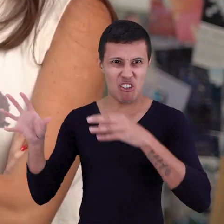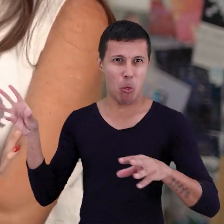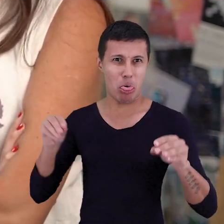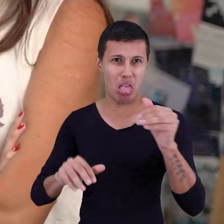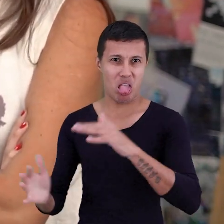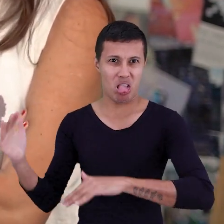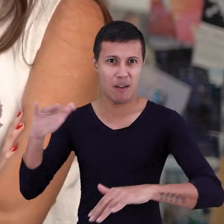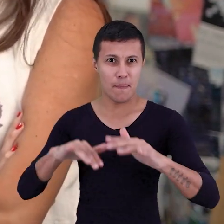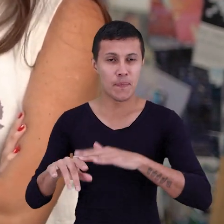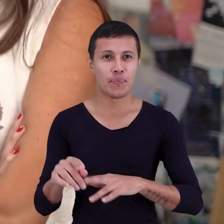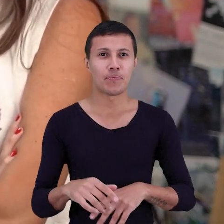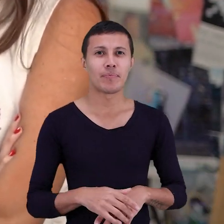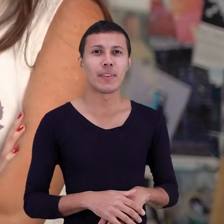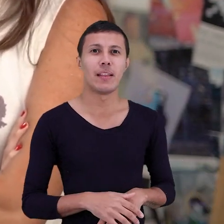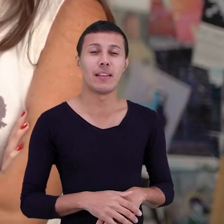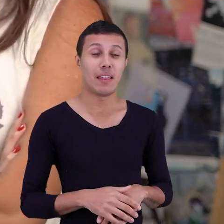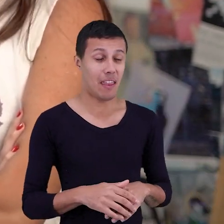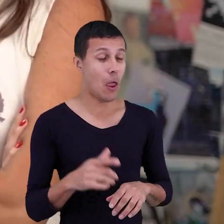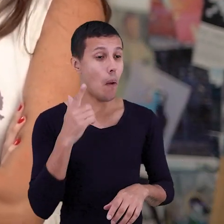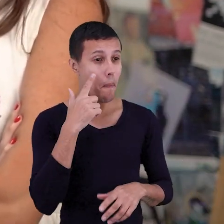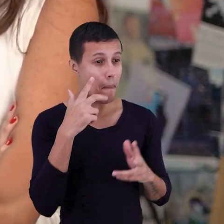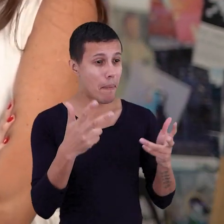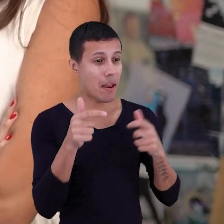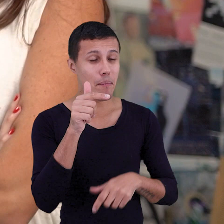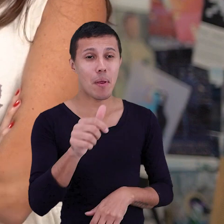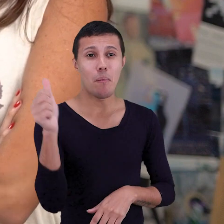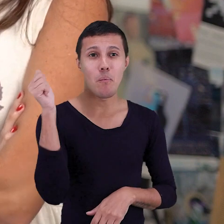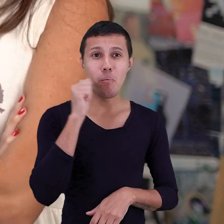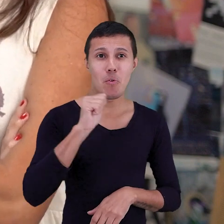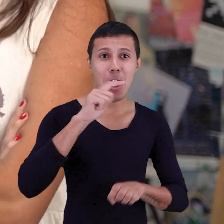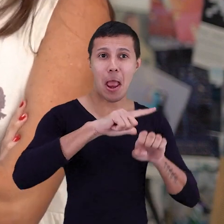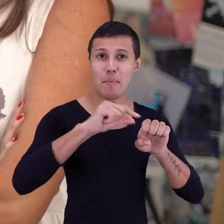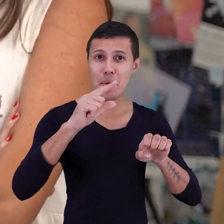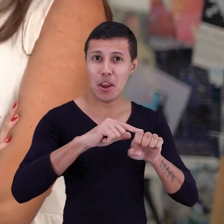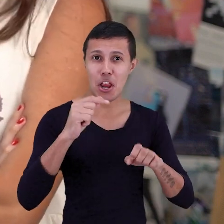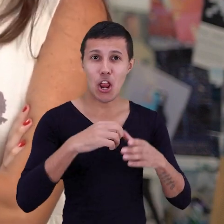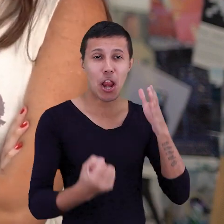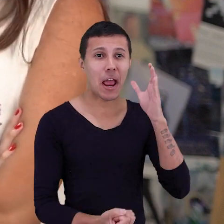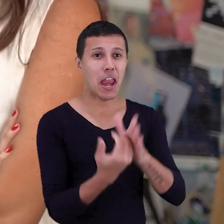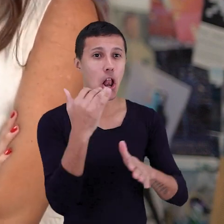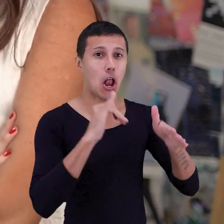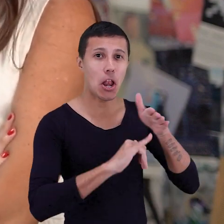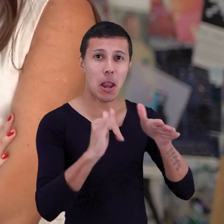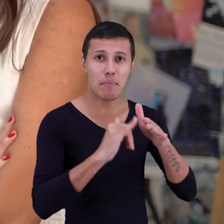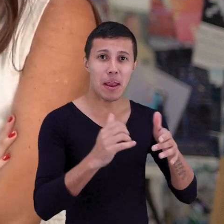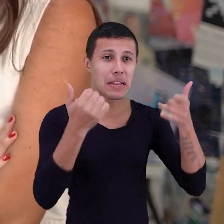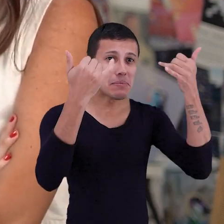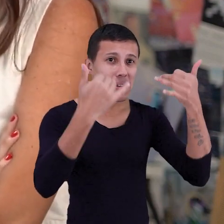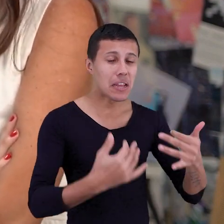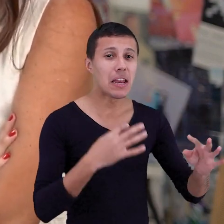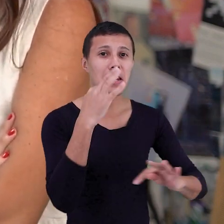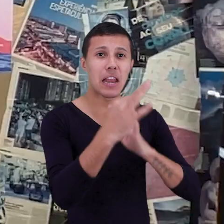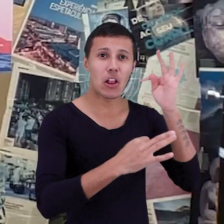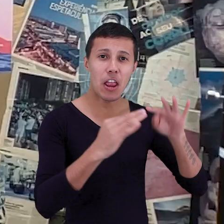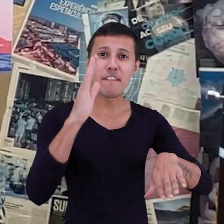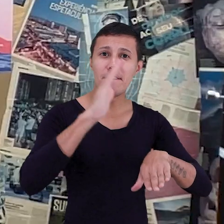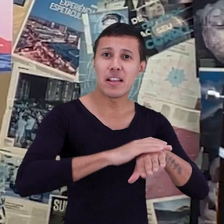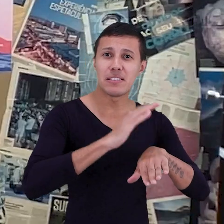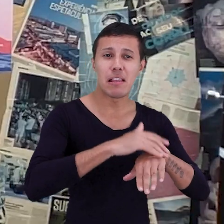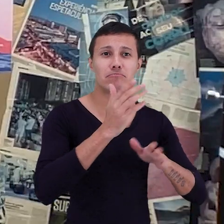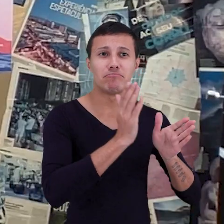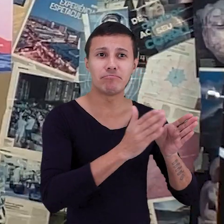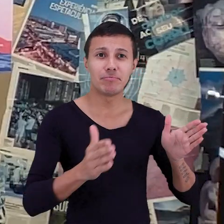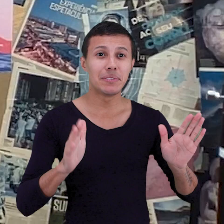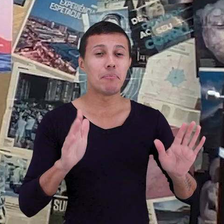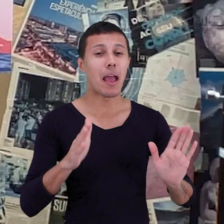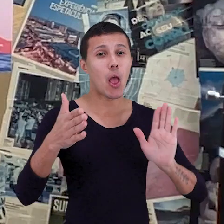eu ouço uma empreendedora, fundadora de uma startup, falando de tecnologia, de formas de execução, mas eu acho